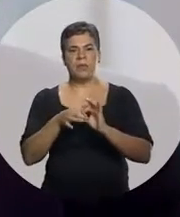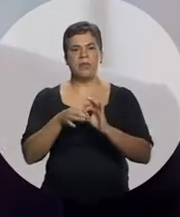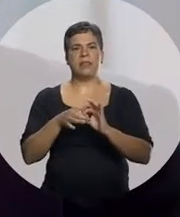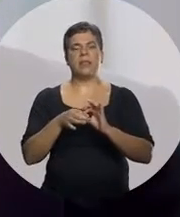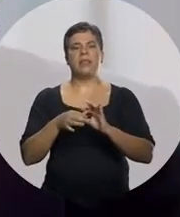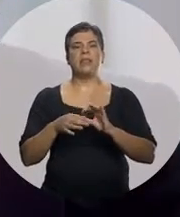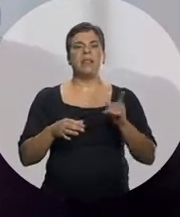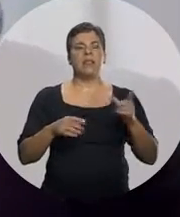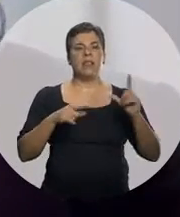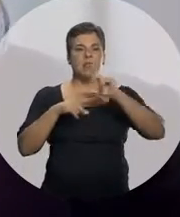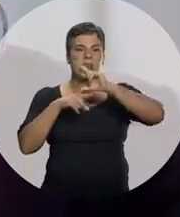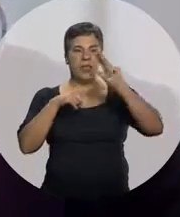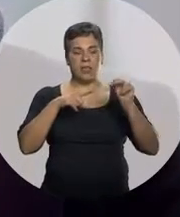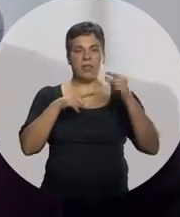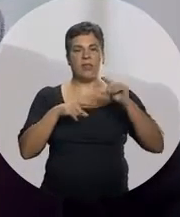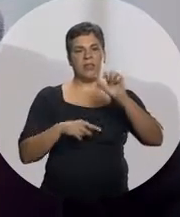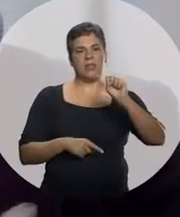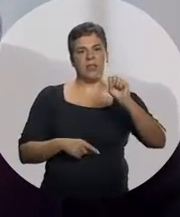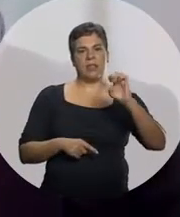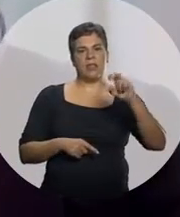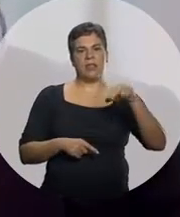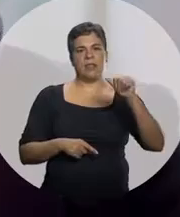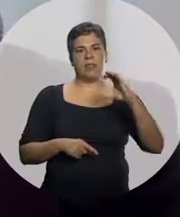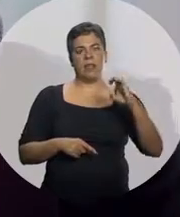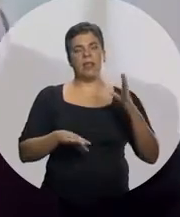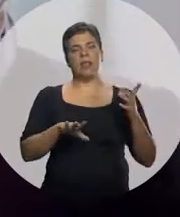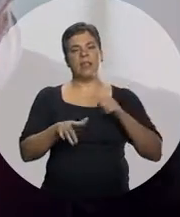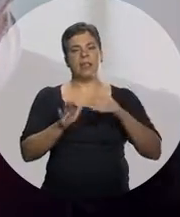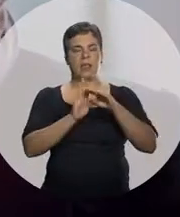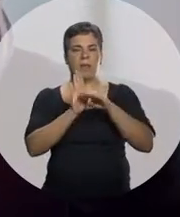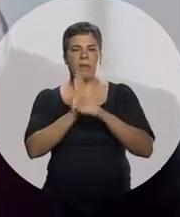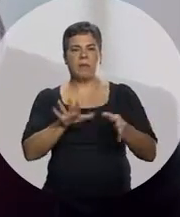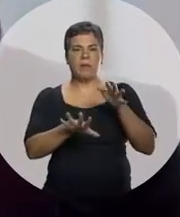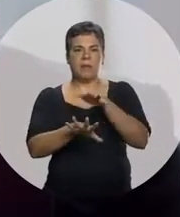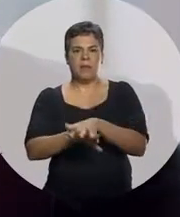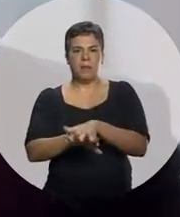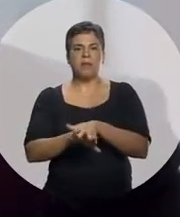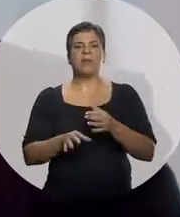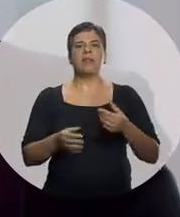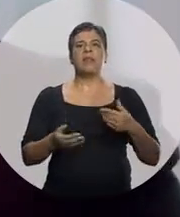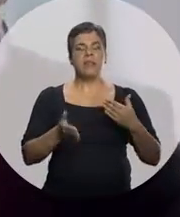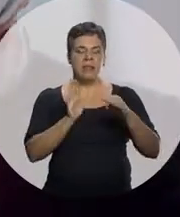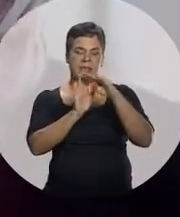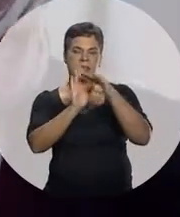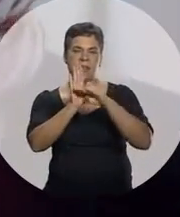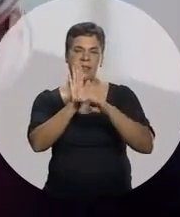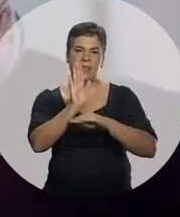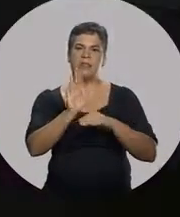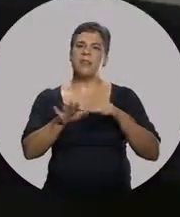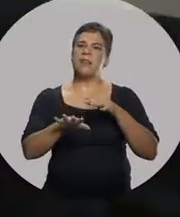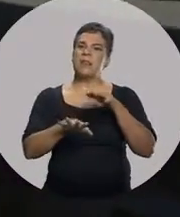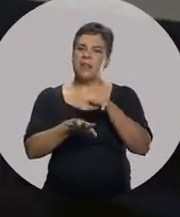parceira maior é o SENAC Nós temos também um programa de inclusão Que chama Programa Mais Inclusão de Pessoas com Deficiência Então esse programa,